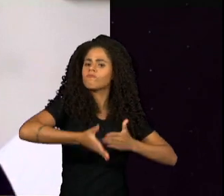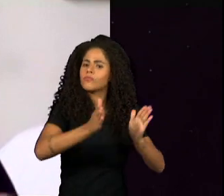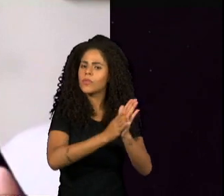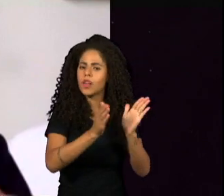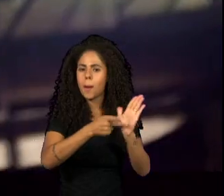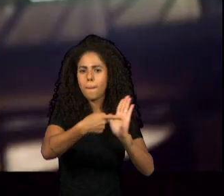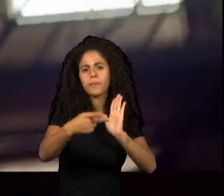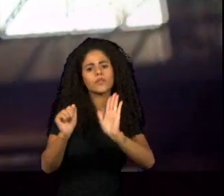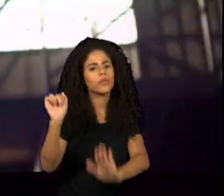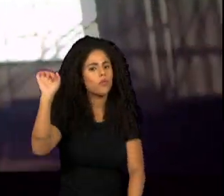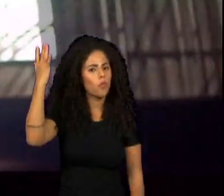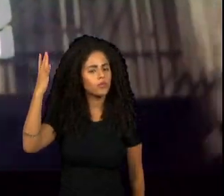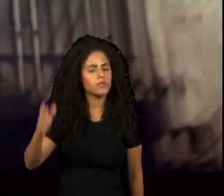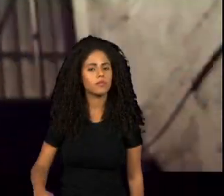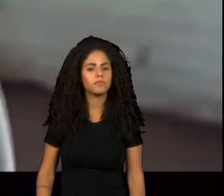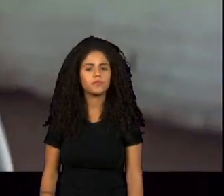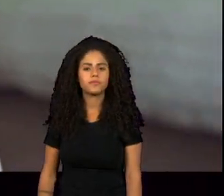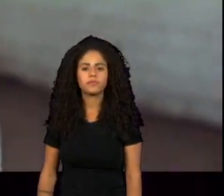aconteçam.